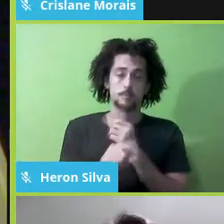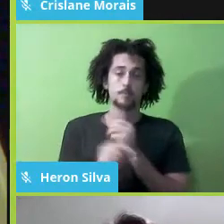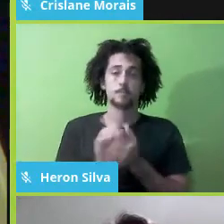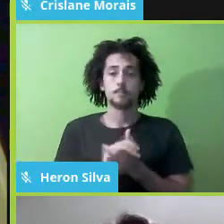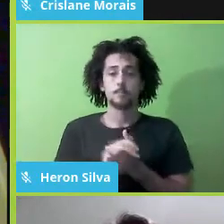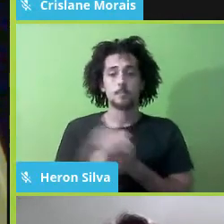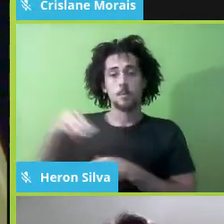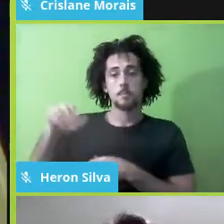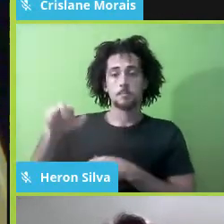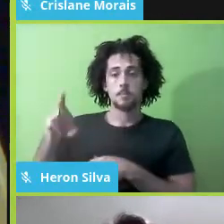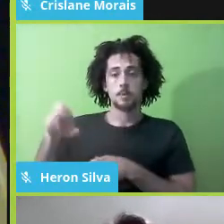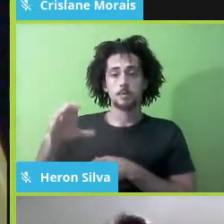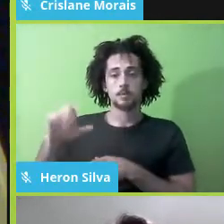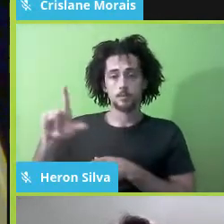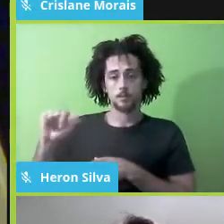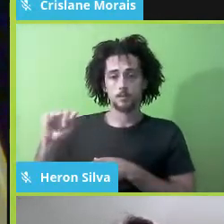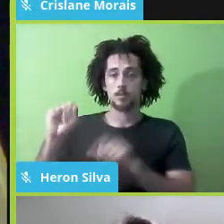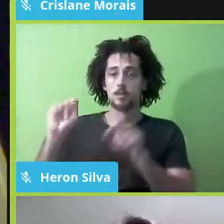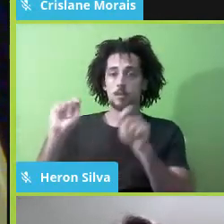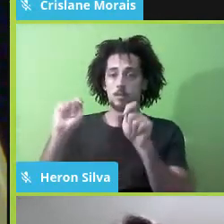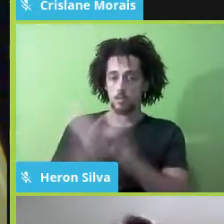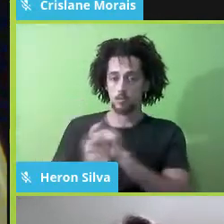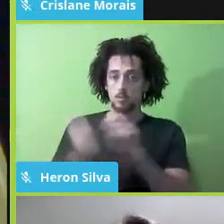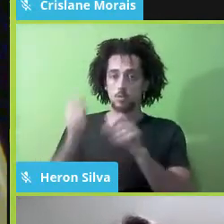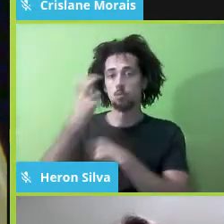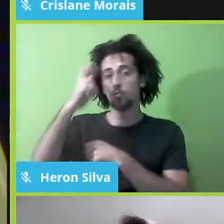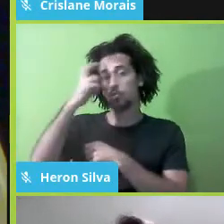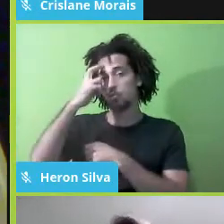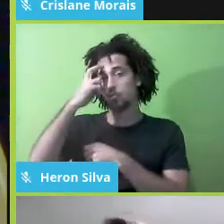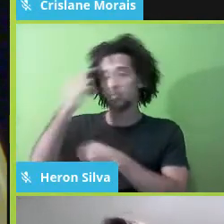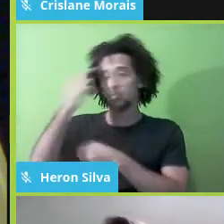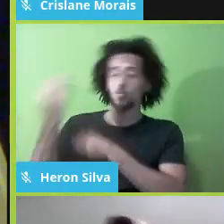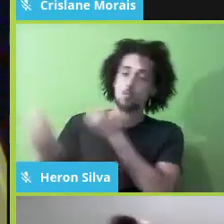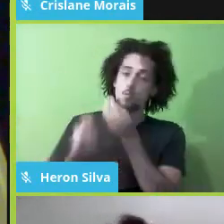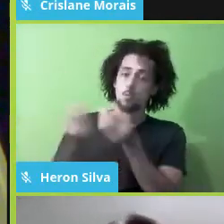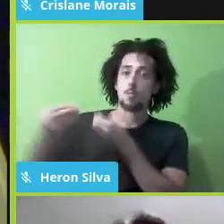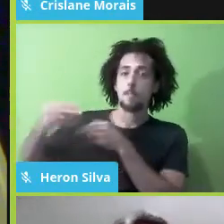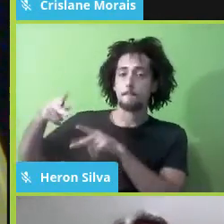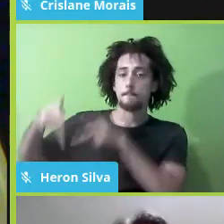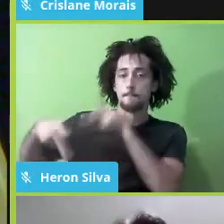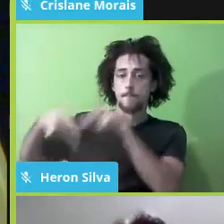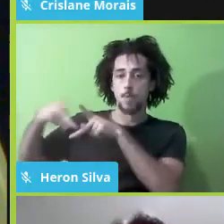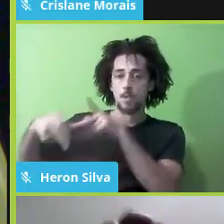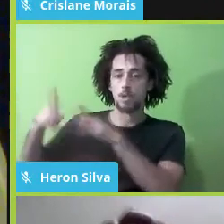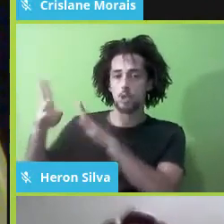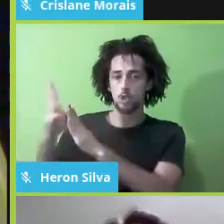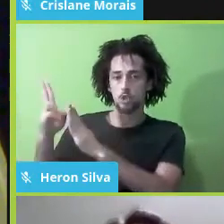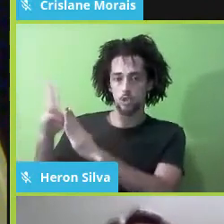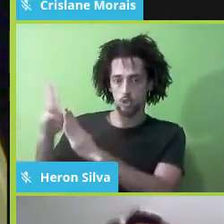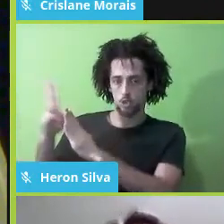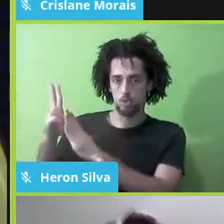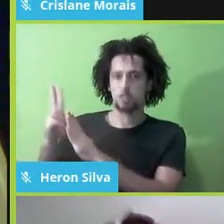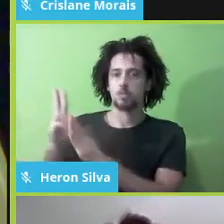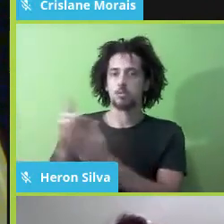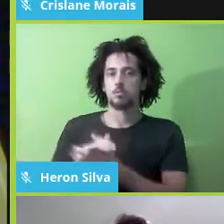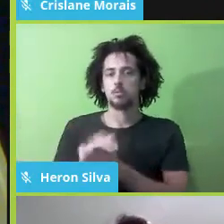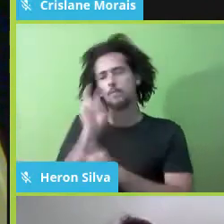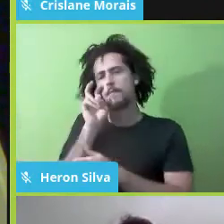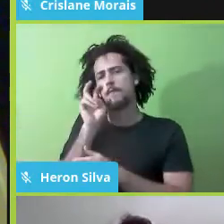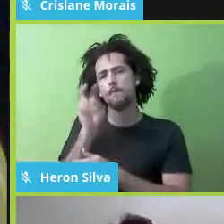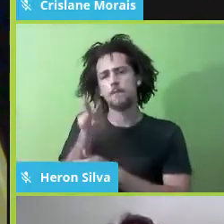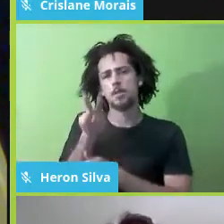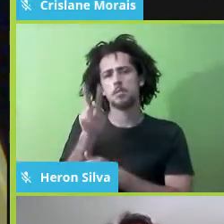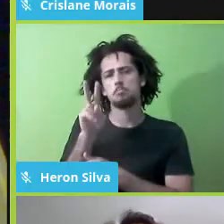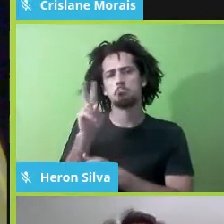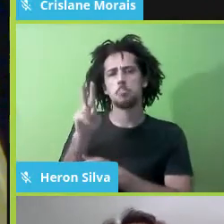cultural na educação para a população indígena, né, é, e eu vejo que lá na procuradoria vocês têm